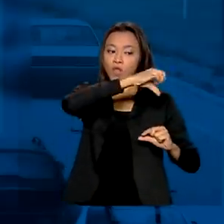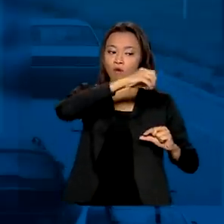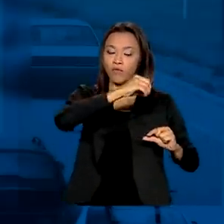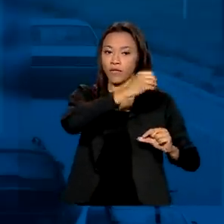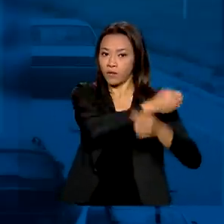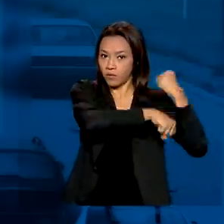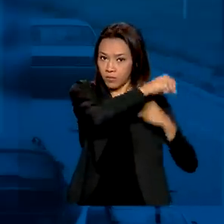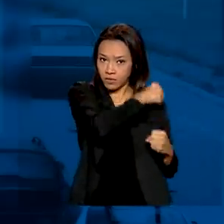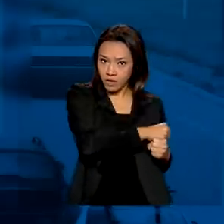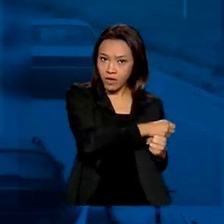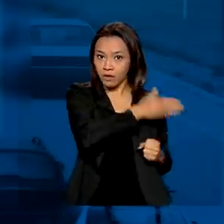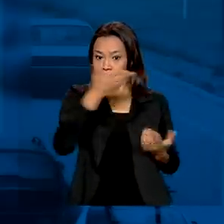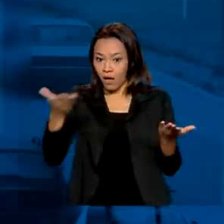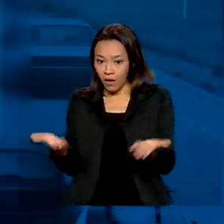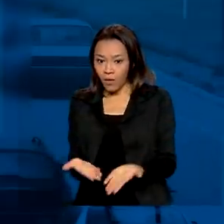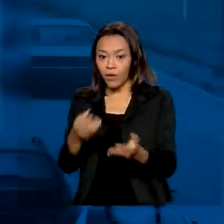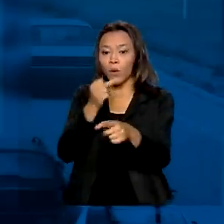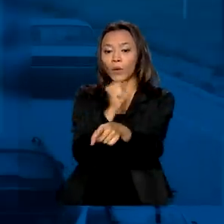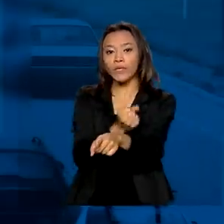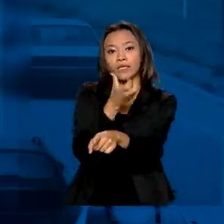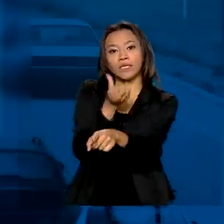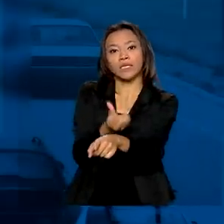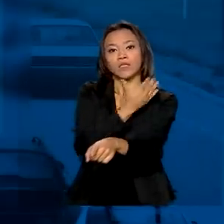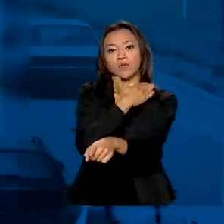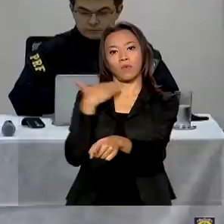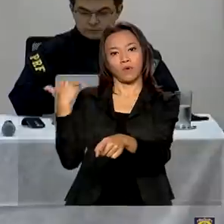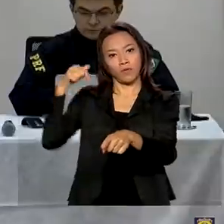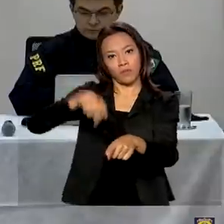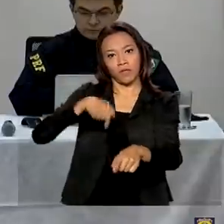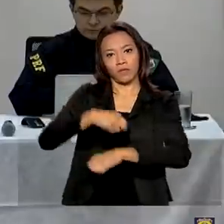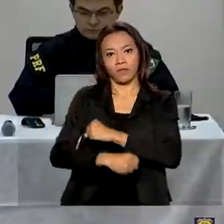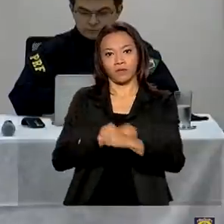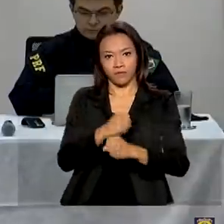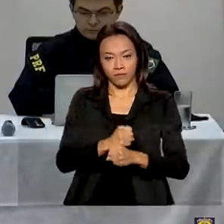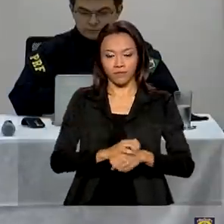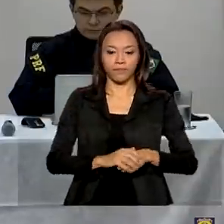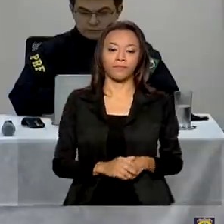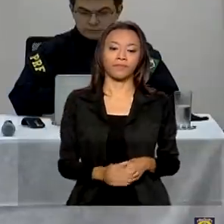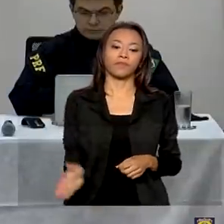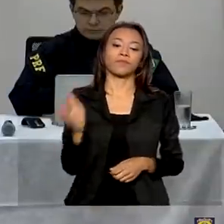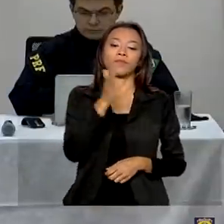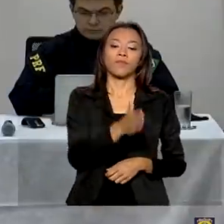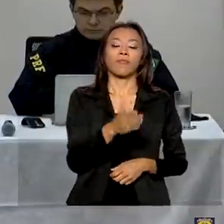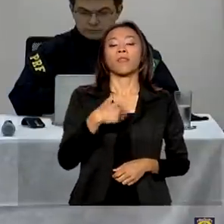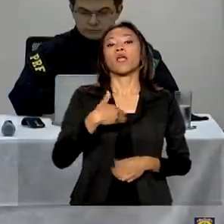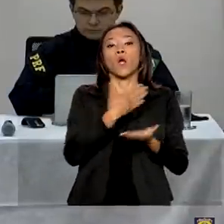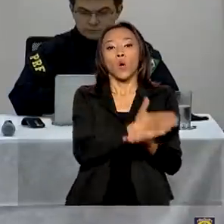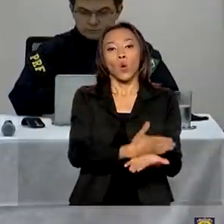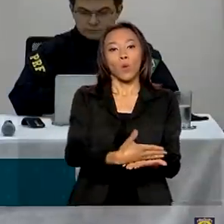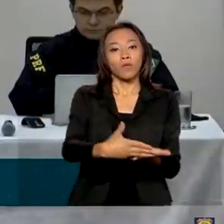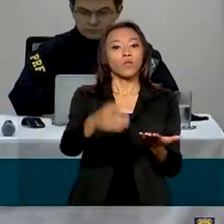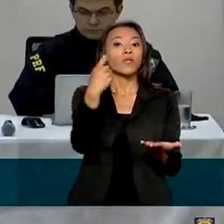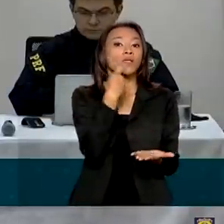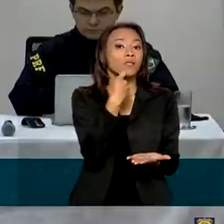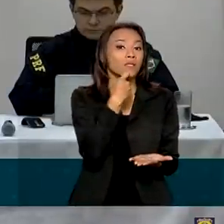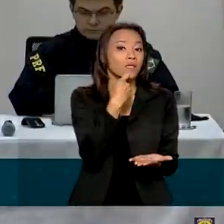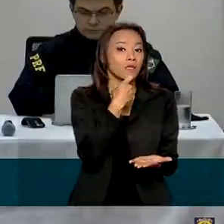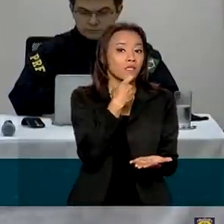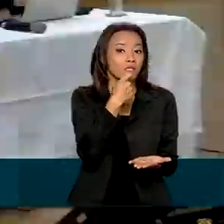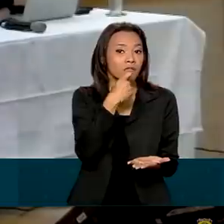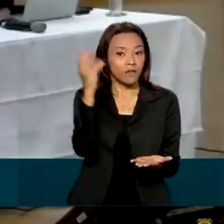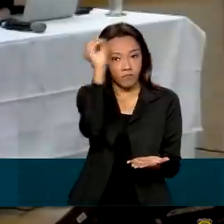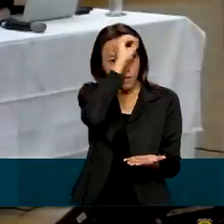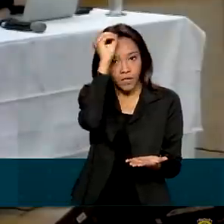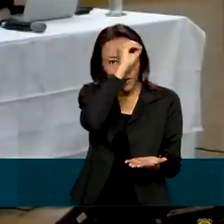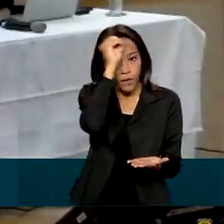em 2020 para 86 mortes em 2021. A operação começou às 0h da sexta-feira, dia 8 do 10, e